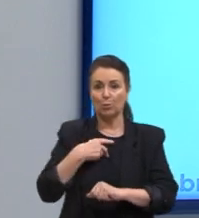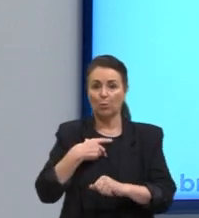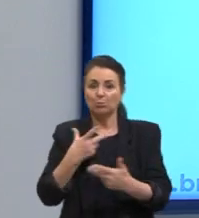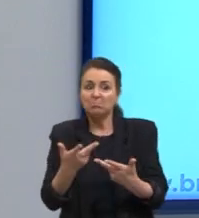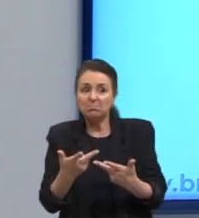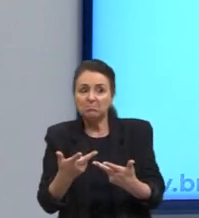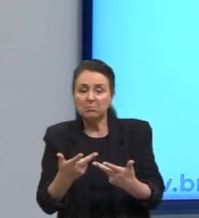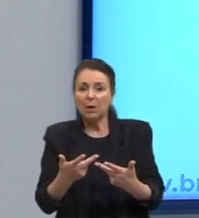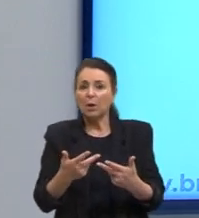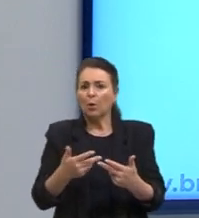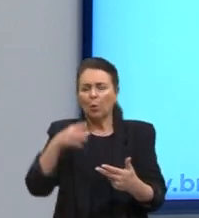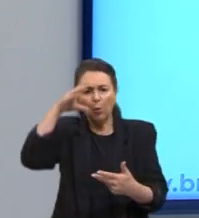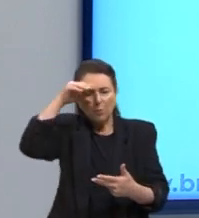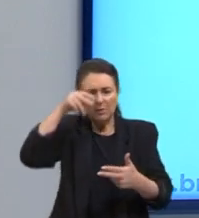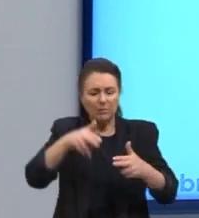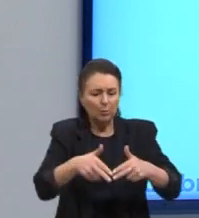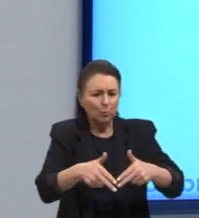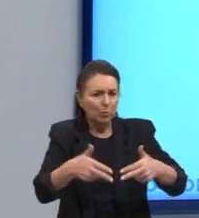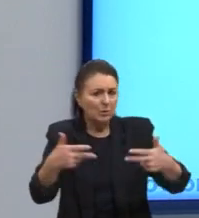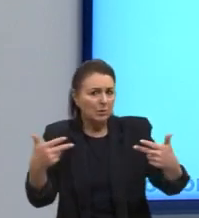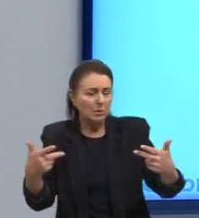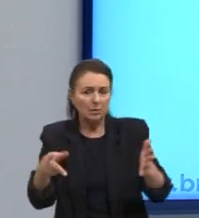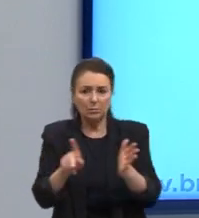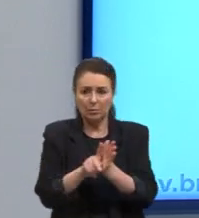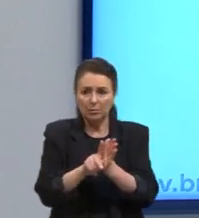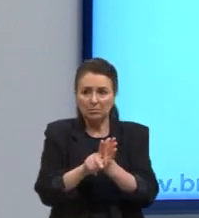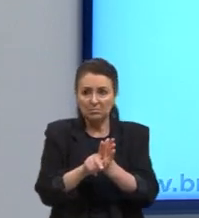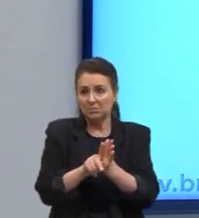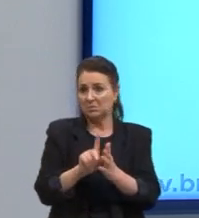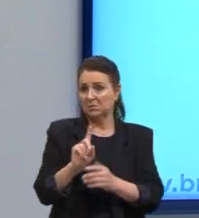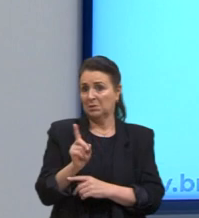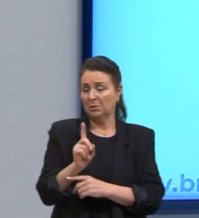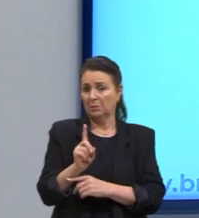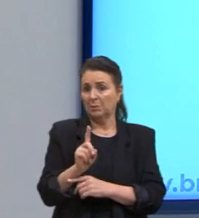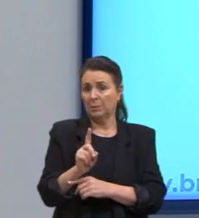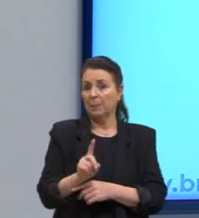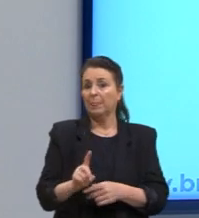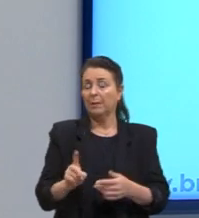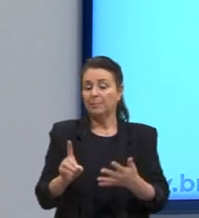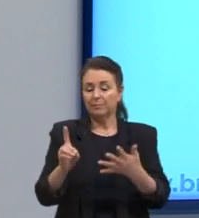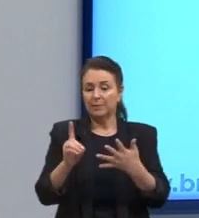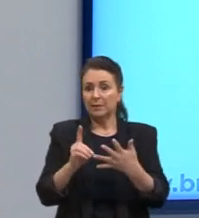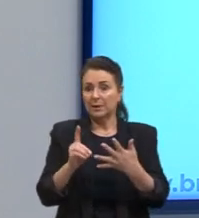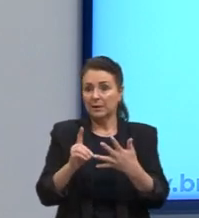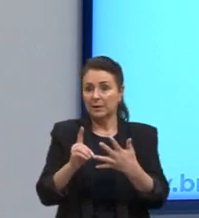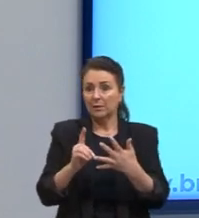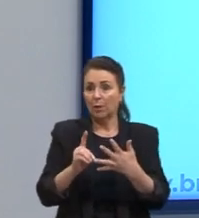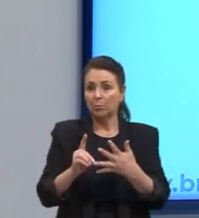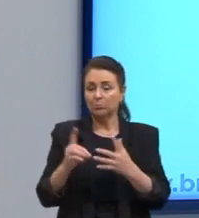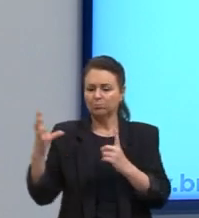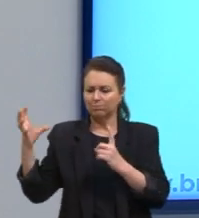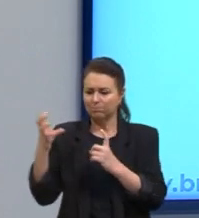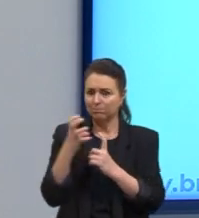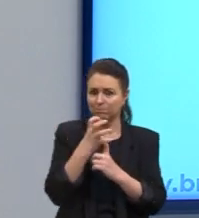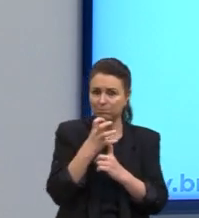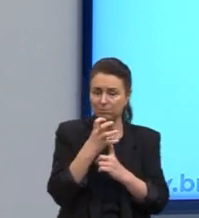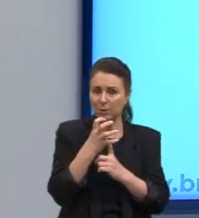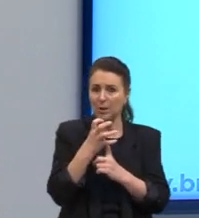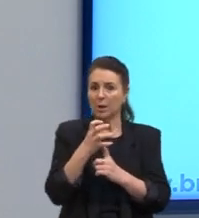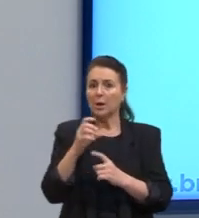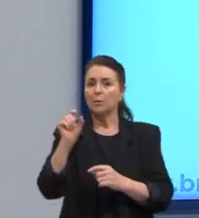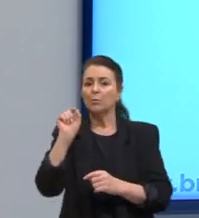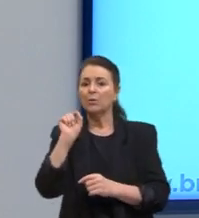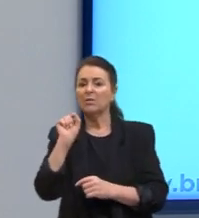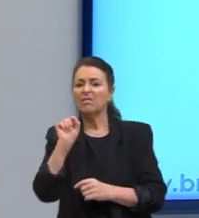direito não, cada etnia vai ter o seu viés. A alternativa D, a repressão exercida pelos menos